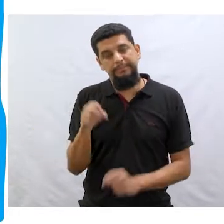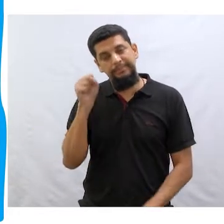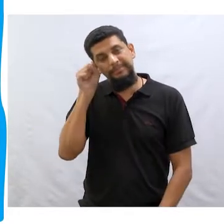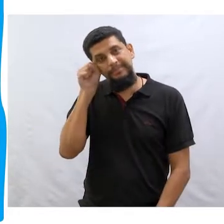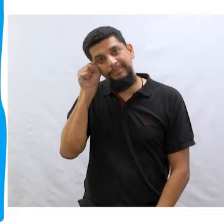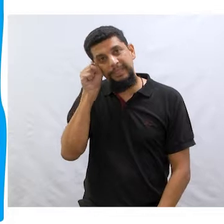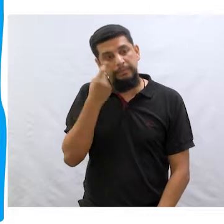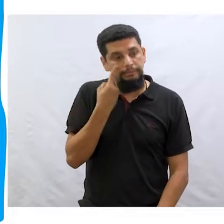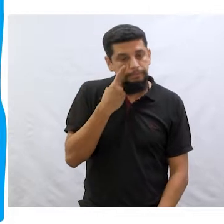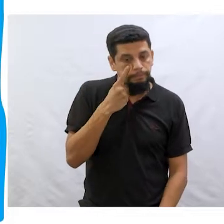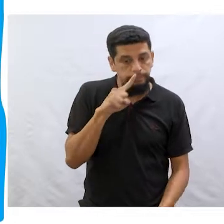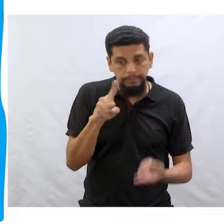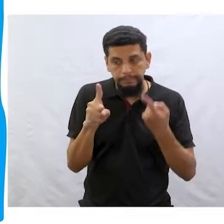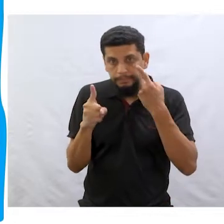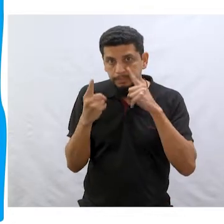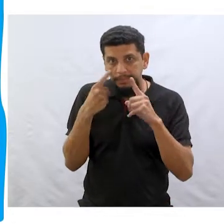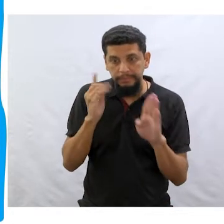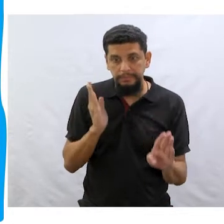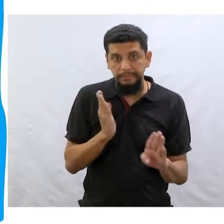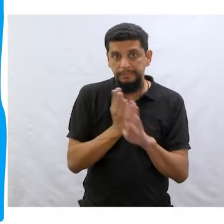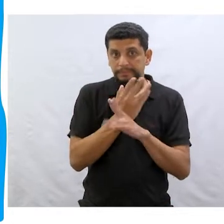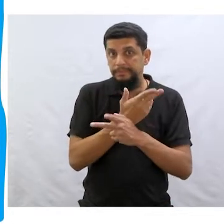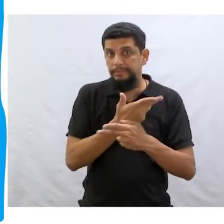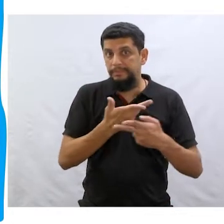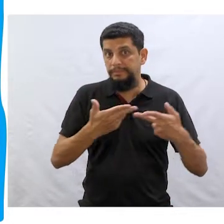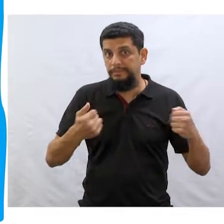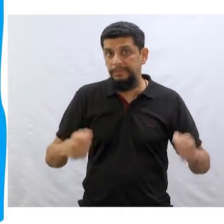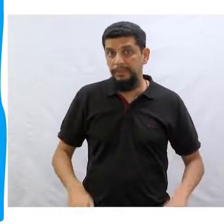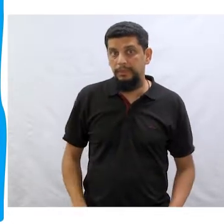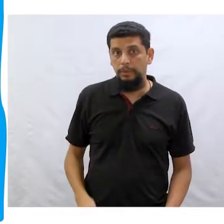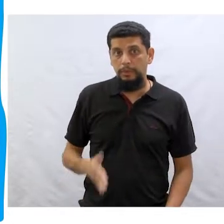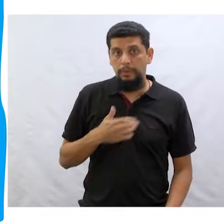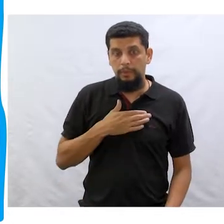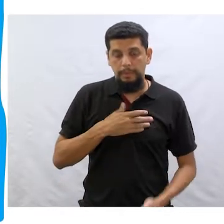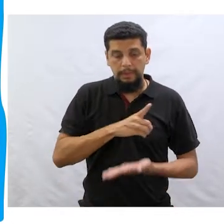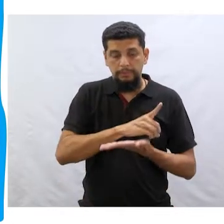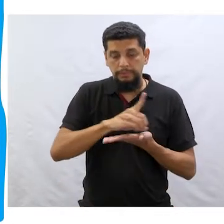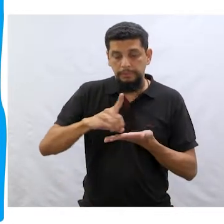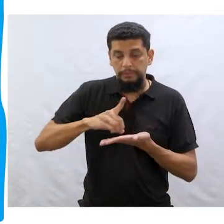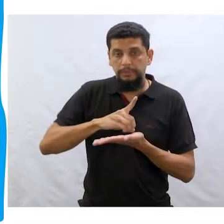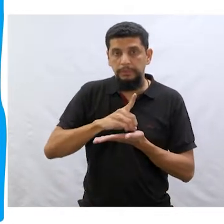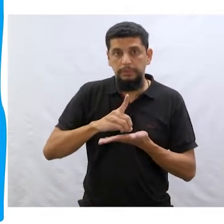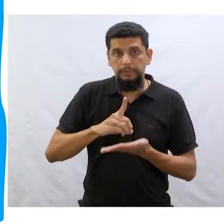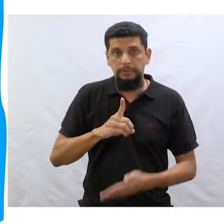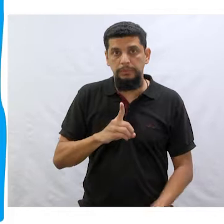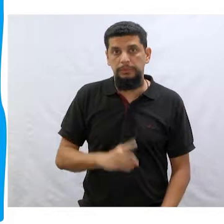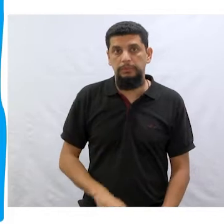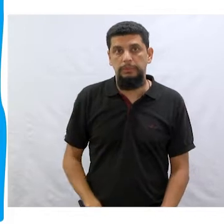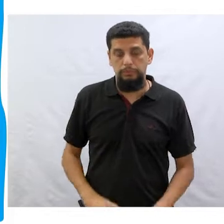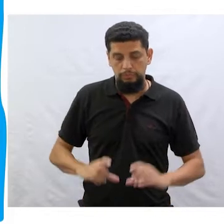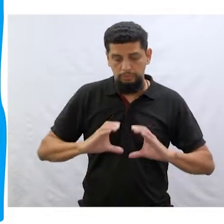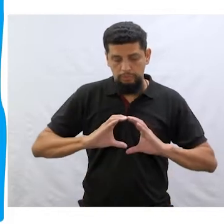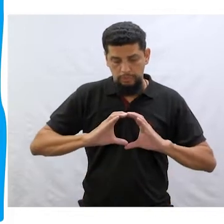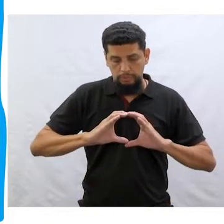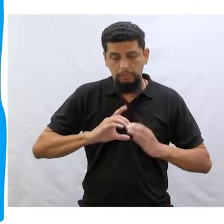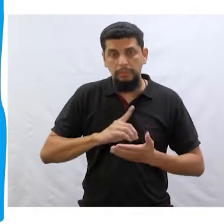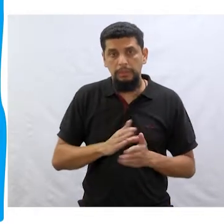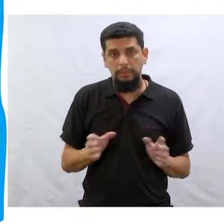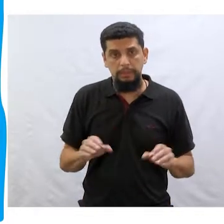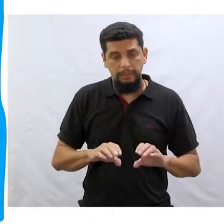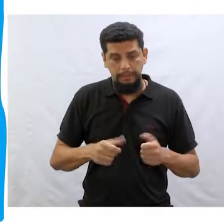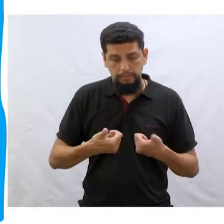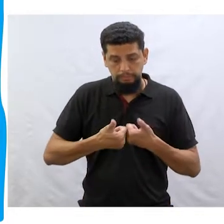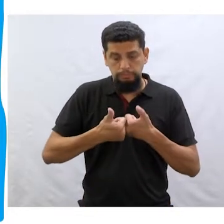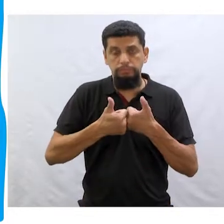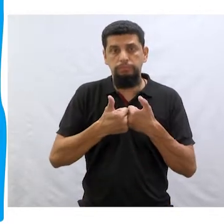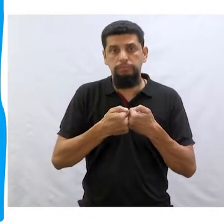redescobrindo coisas. Meu velho disco do Saltimbancos, que delícia! E